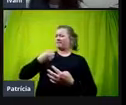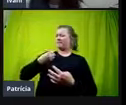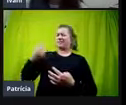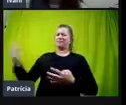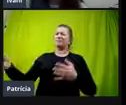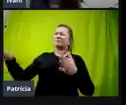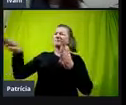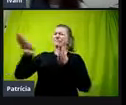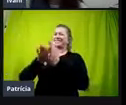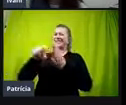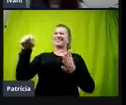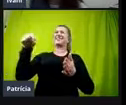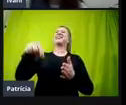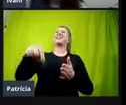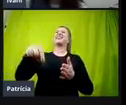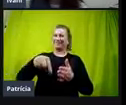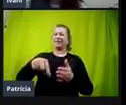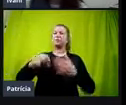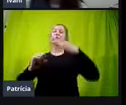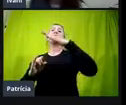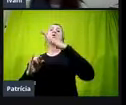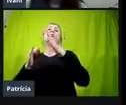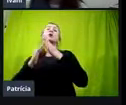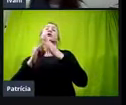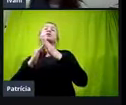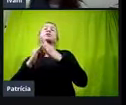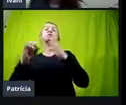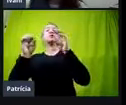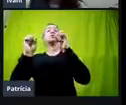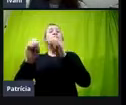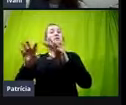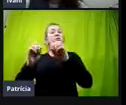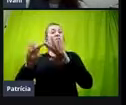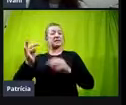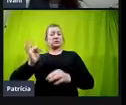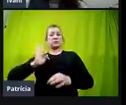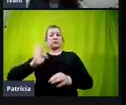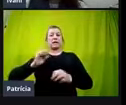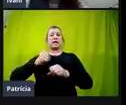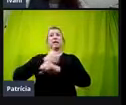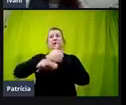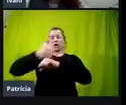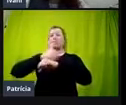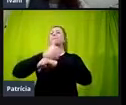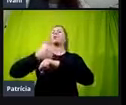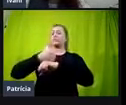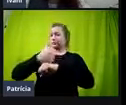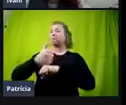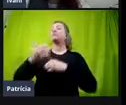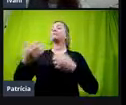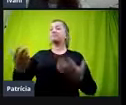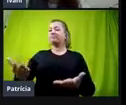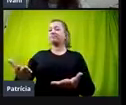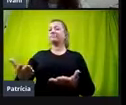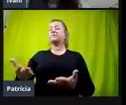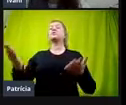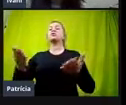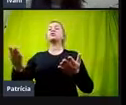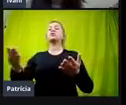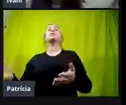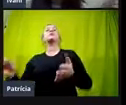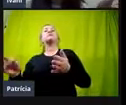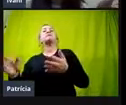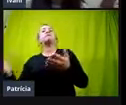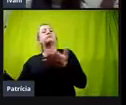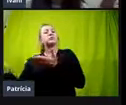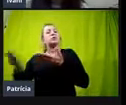até a gente, porque nós somos uma instituição de educação técnica, profissional, então, nós já recebemos pessoas que já,